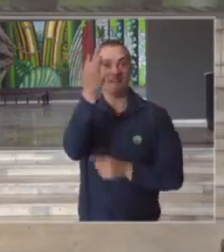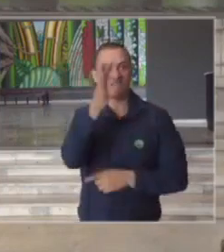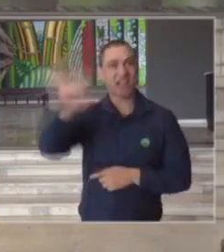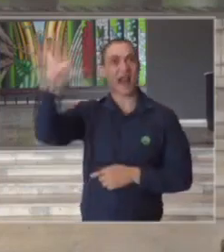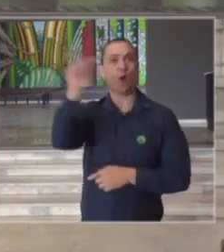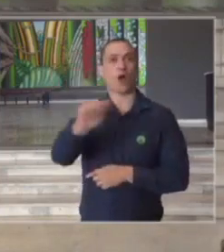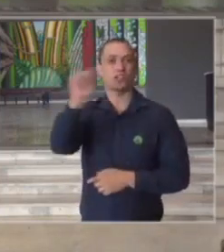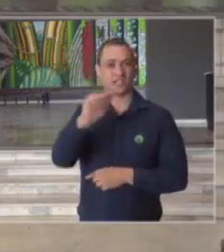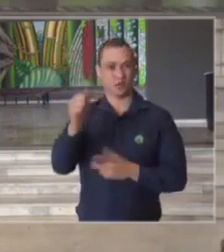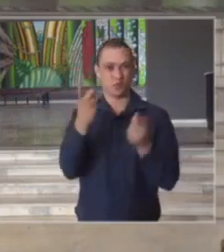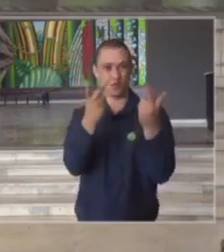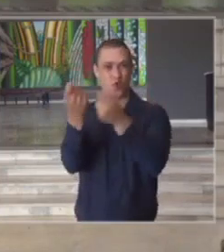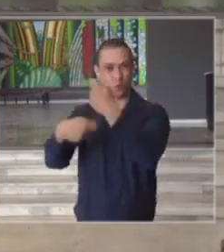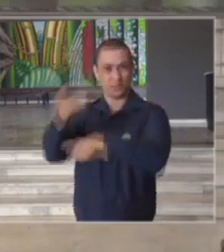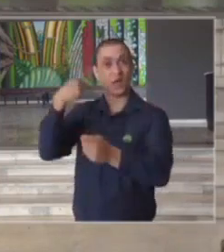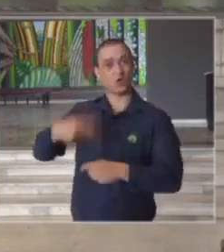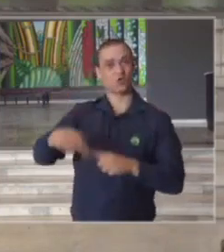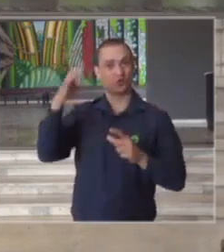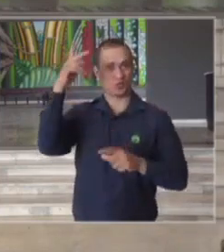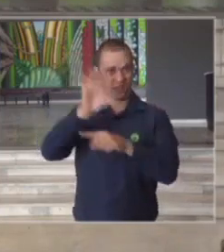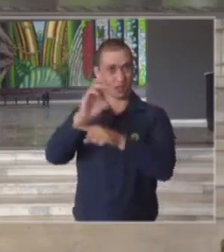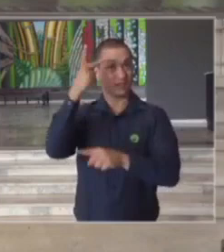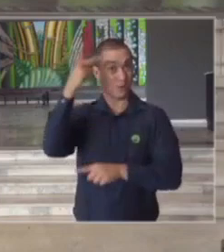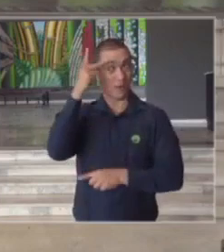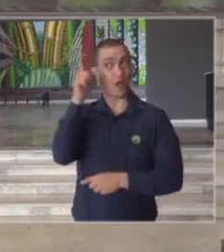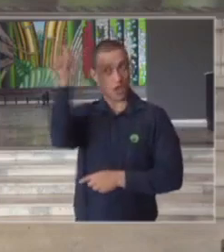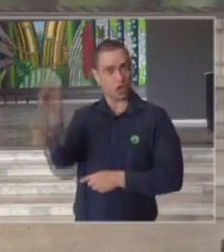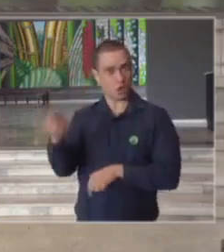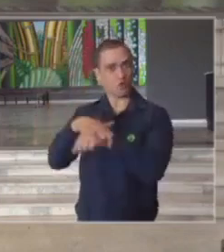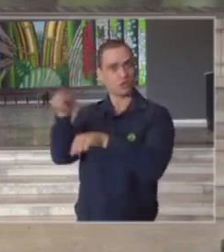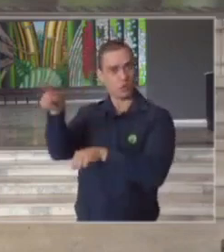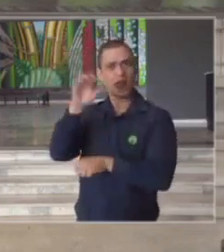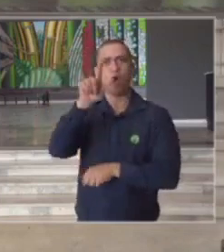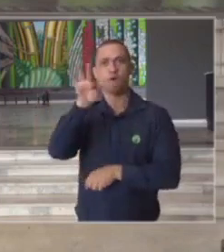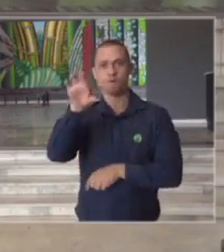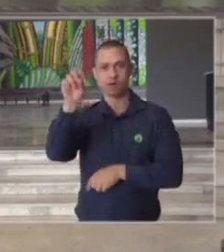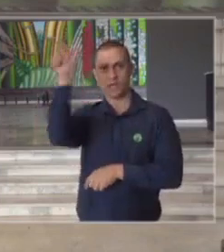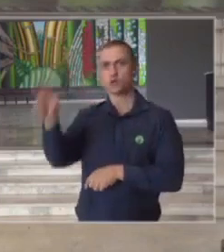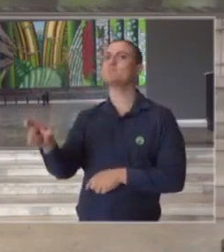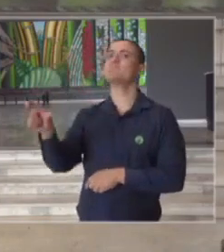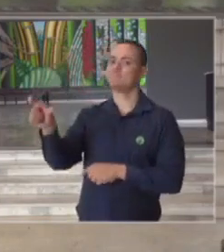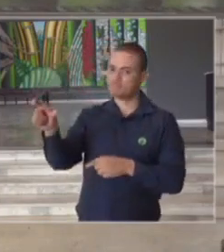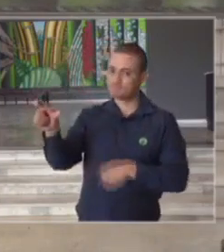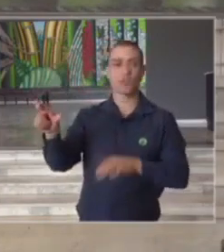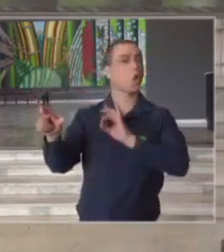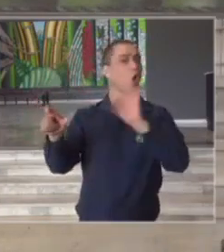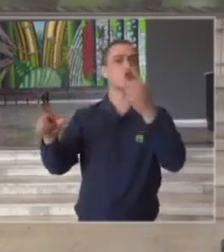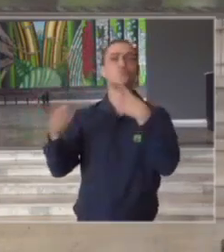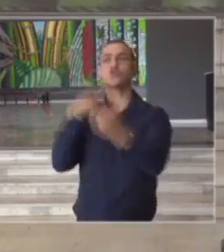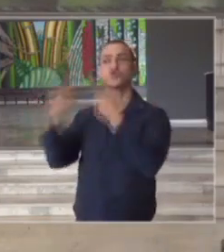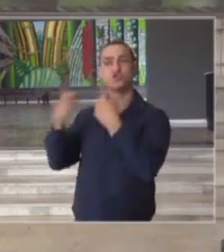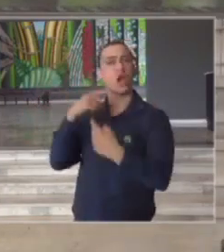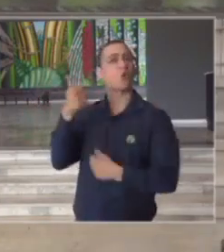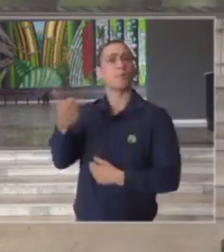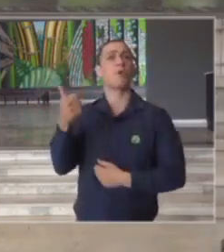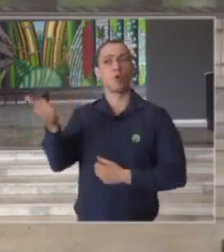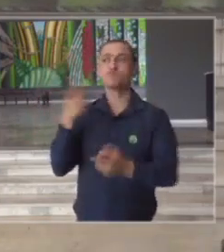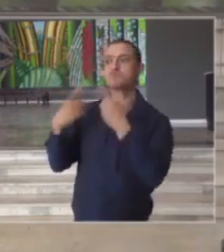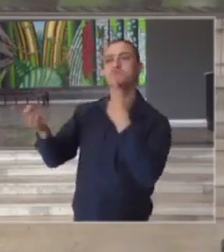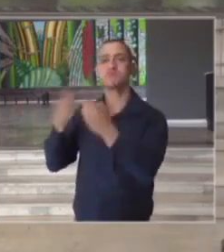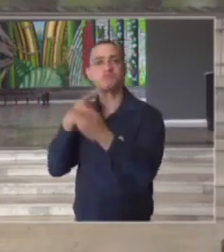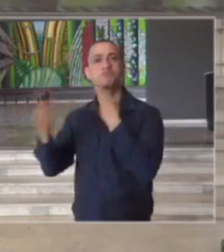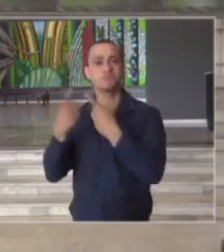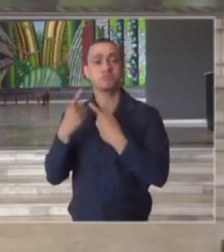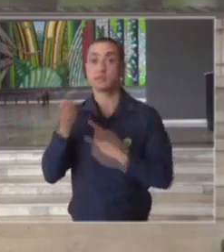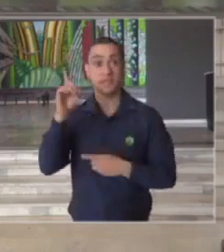associações comerciais do estado de São Paulo pessoa que aliás tem mantido um excelente diálogo com o governo do